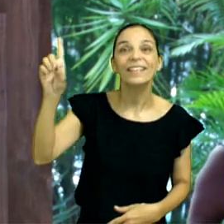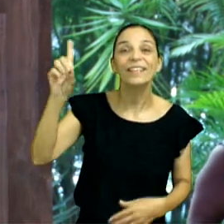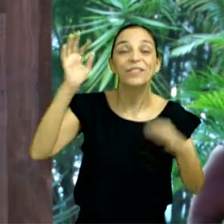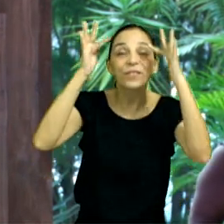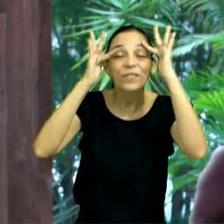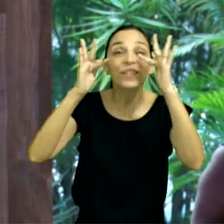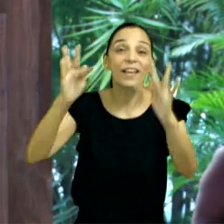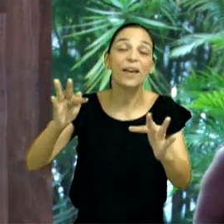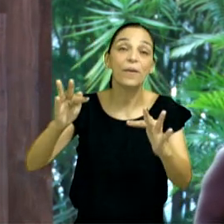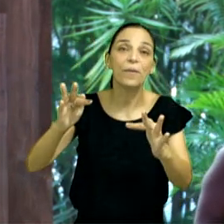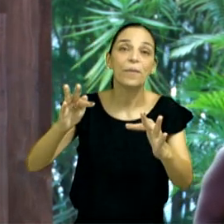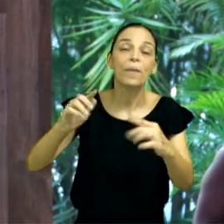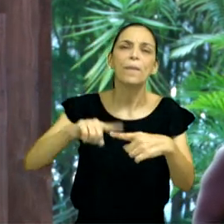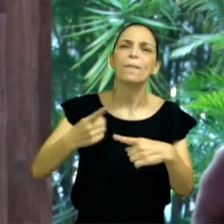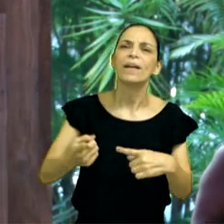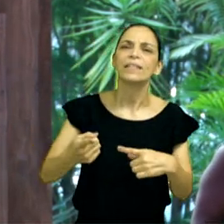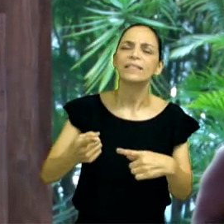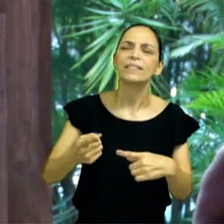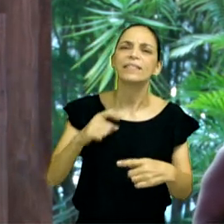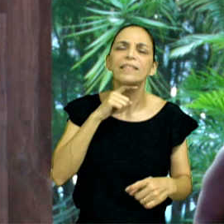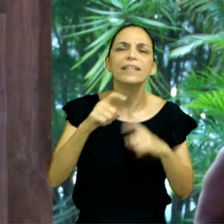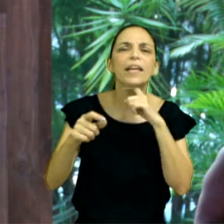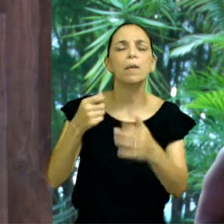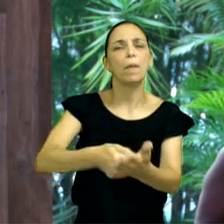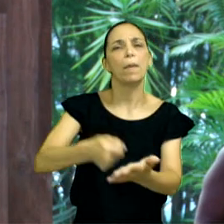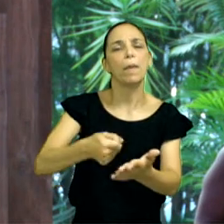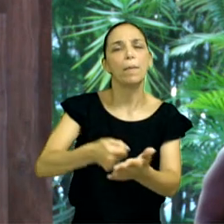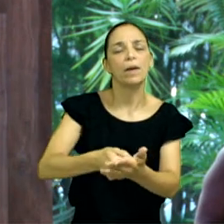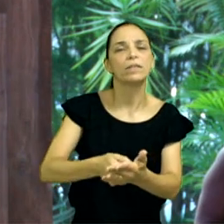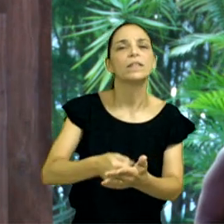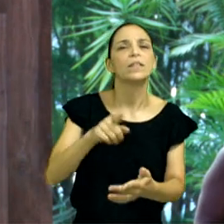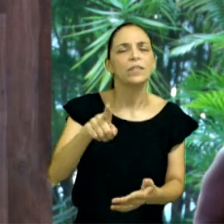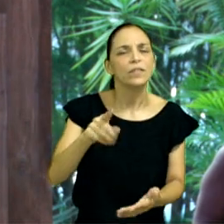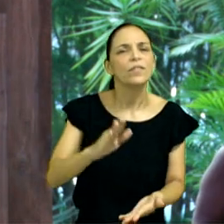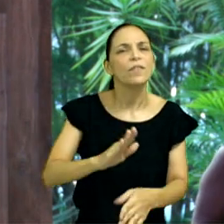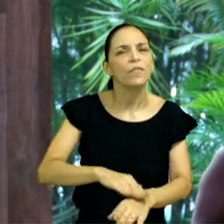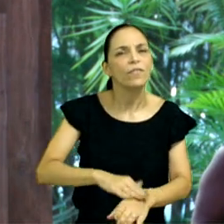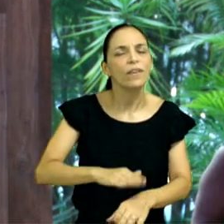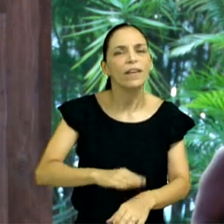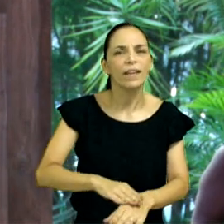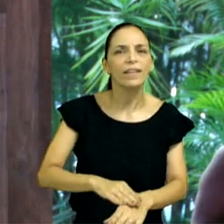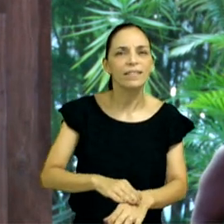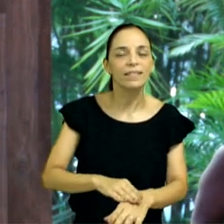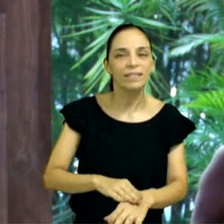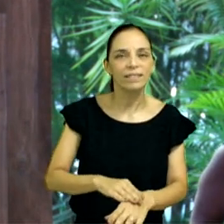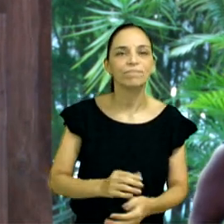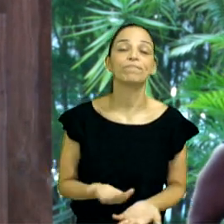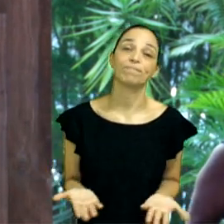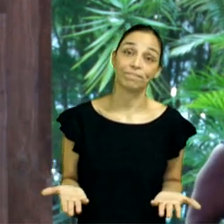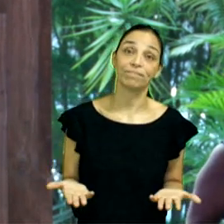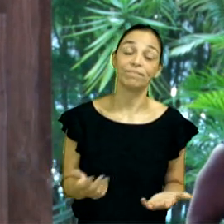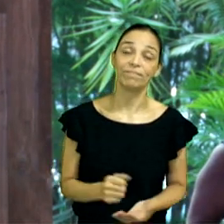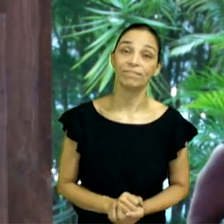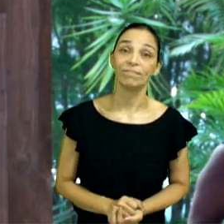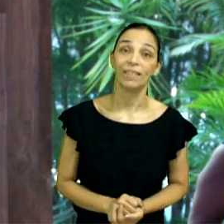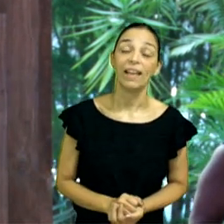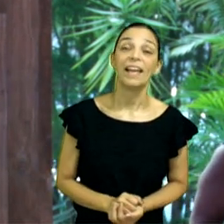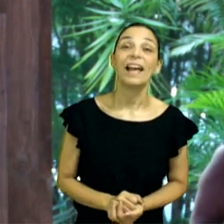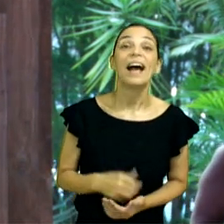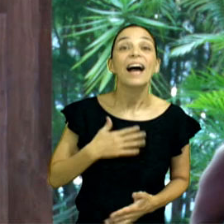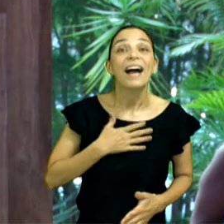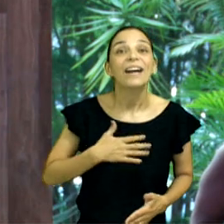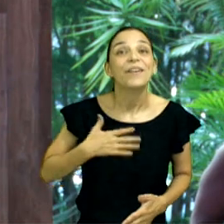Mas ninguém te obrigou, você veio. Cumpriu um protocolo? Ah, tem um irmão que é tão bacana, eu gosto de falar tanto com ele, sento do lado dele, irmão